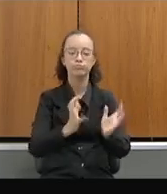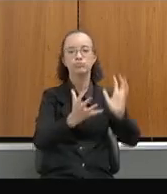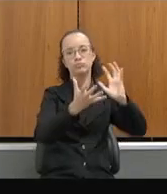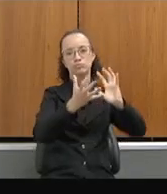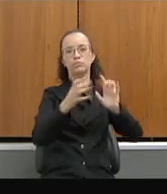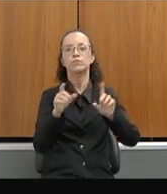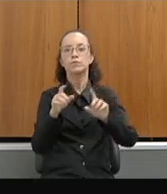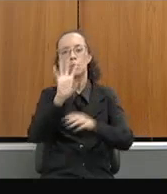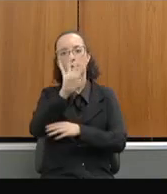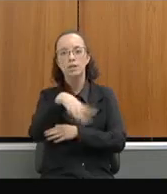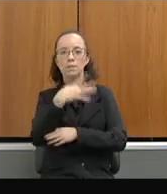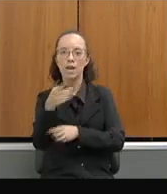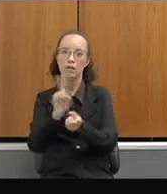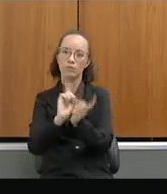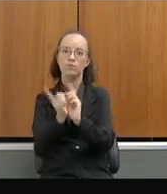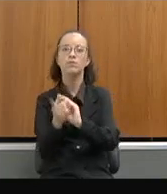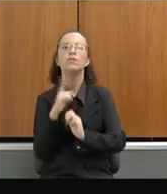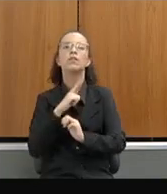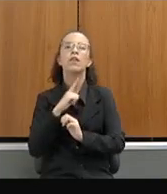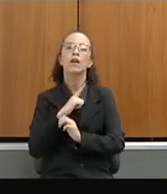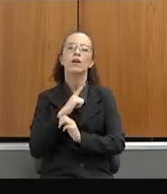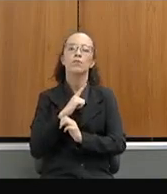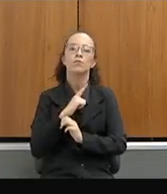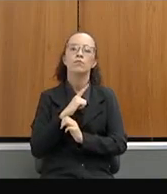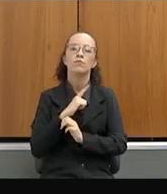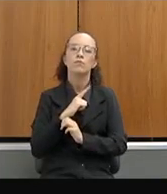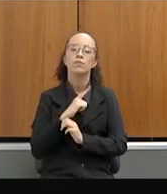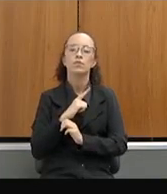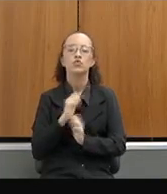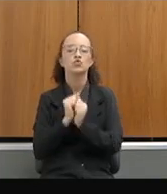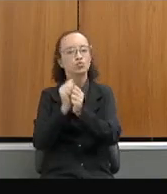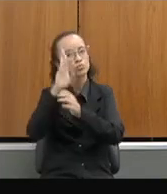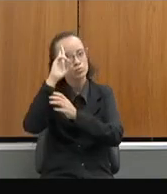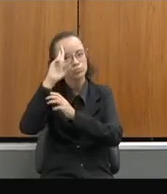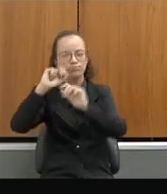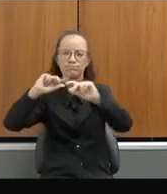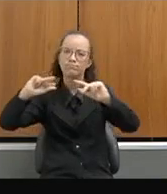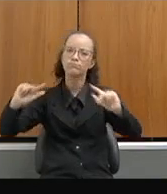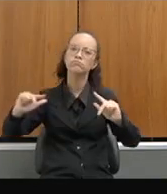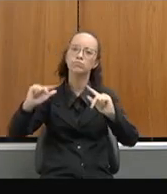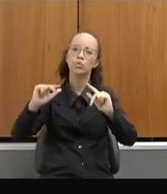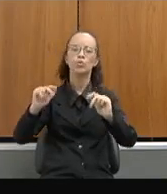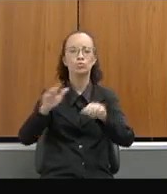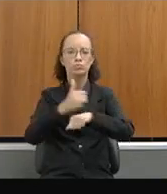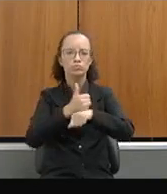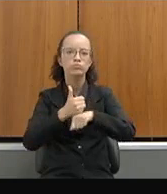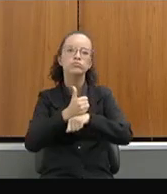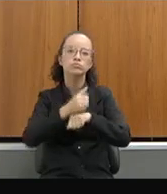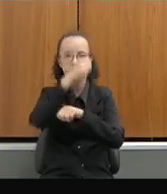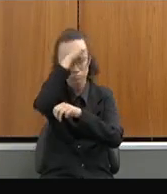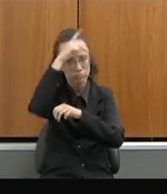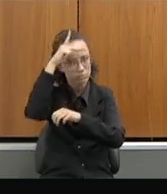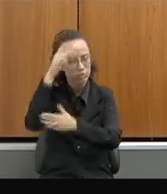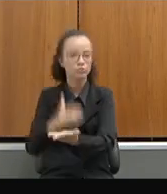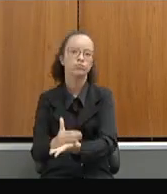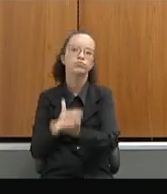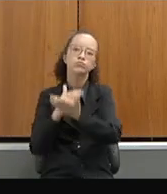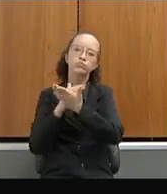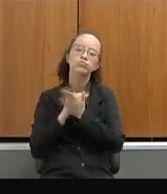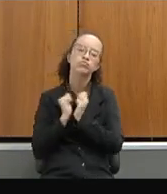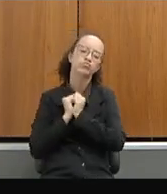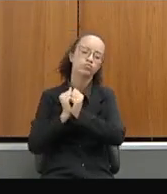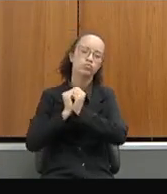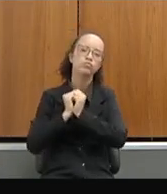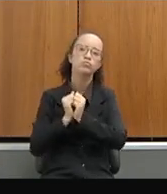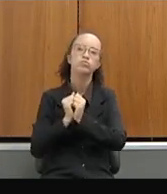invertida, e isso construído junto com os diretores profissionais dessa rede, que tem contribuído muito, conosco que